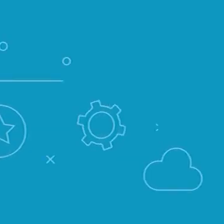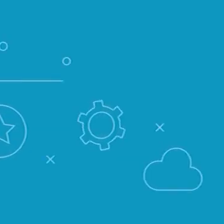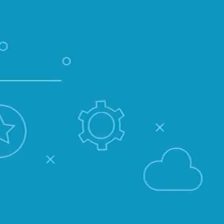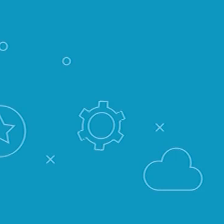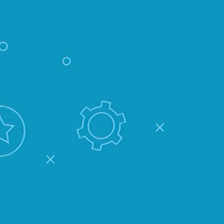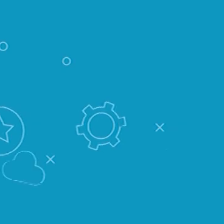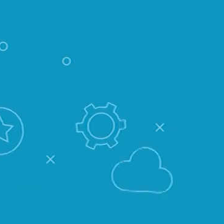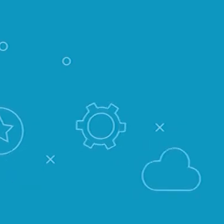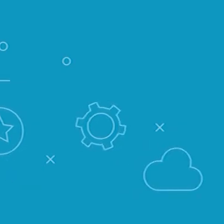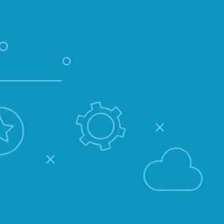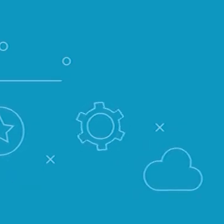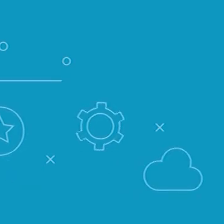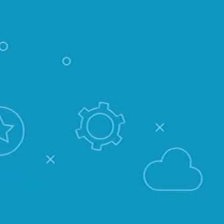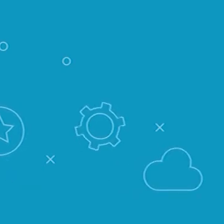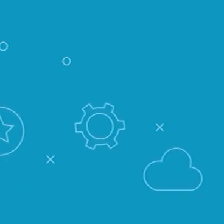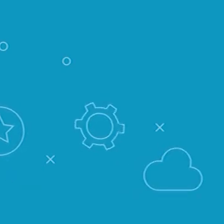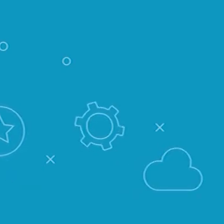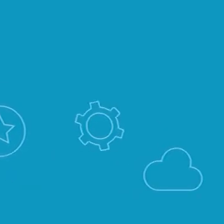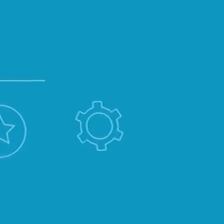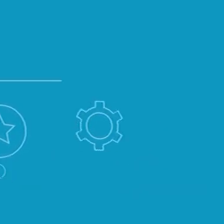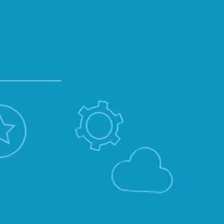Coelho Transcrição